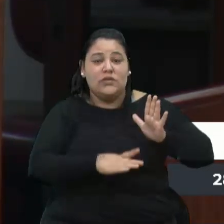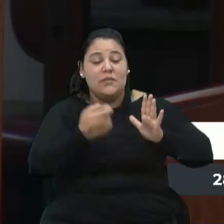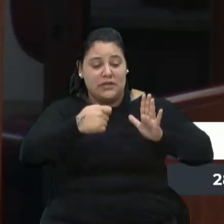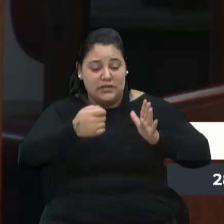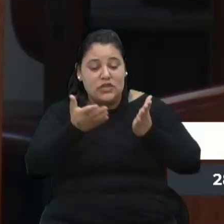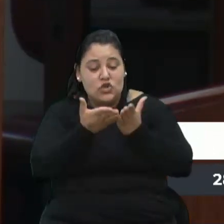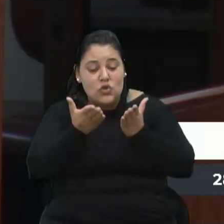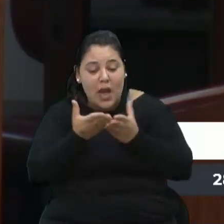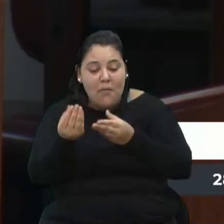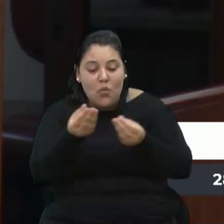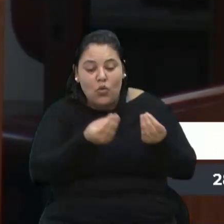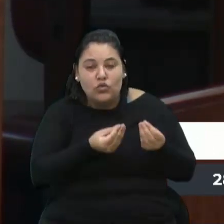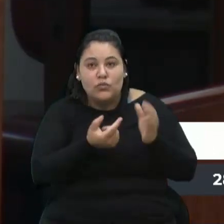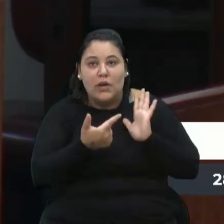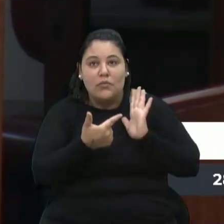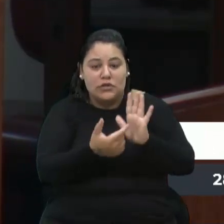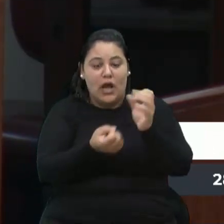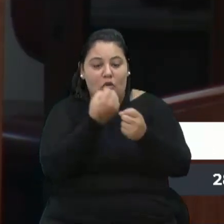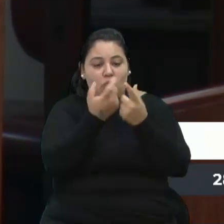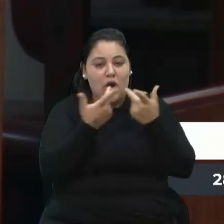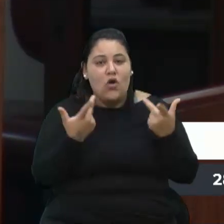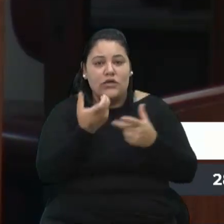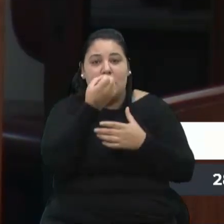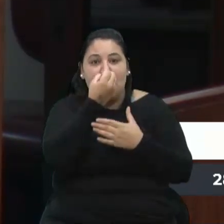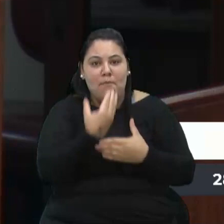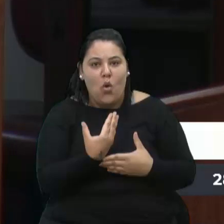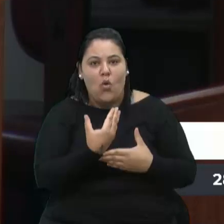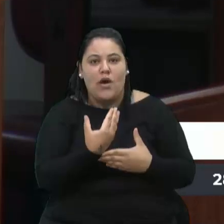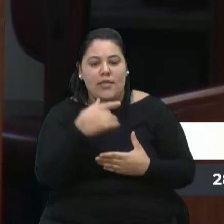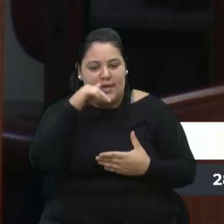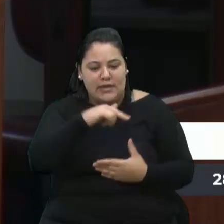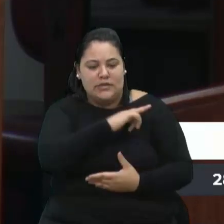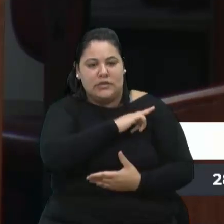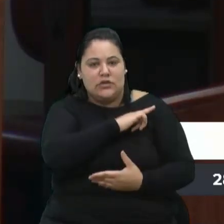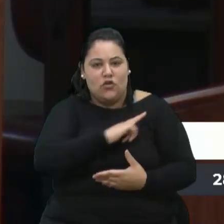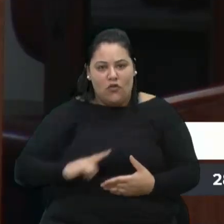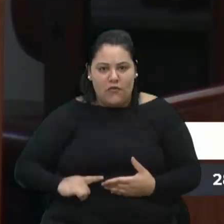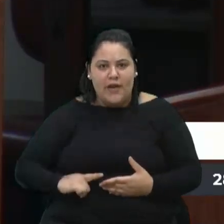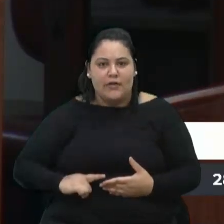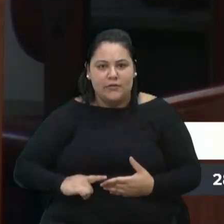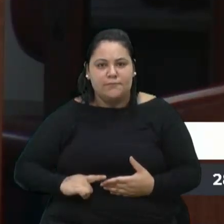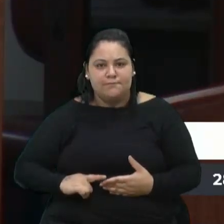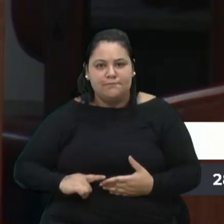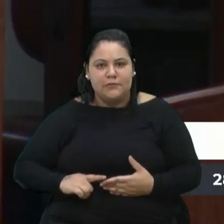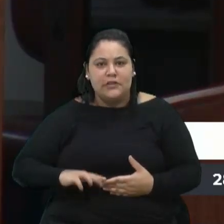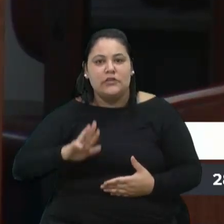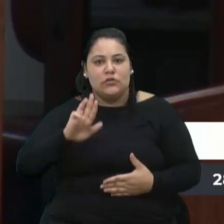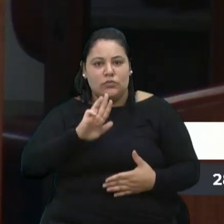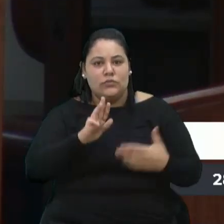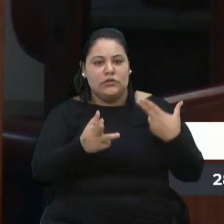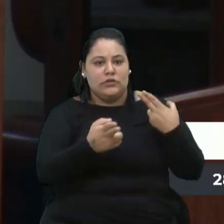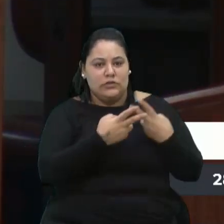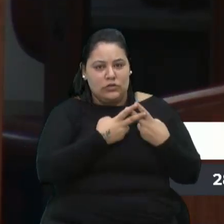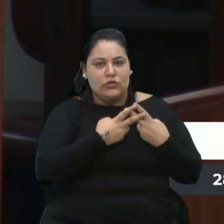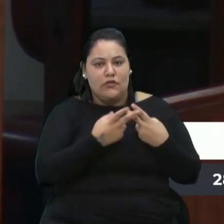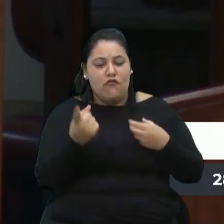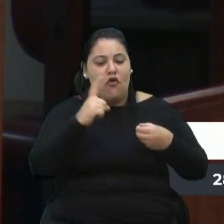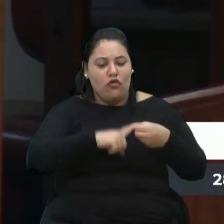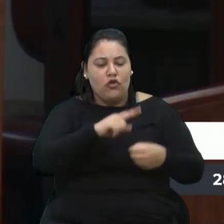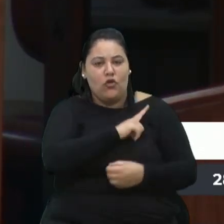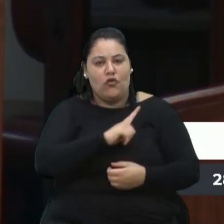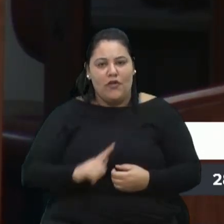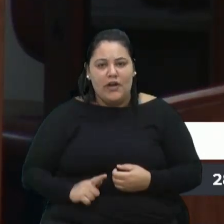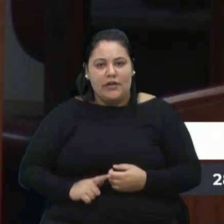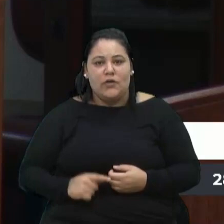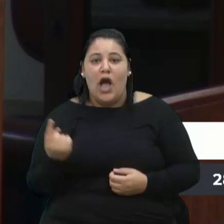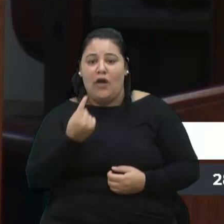7 dias para mostrar alguma coisa boa desse desgoverno, desse descondenado que voltaram ao governo. A única coisa